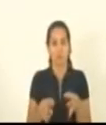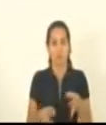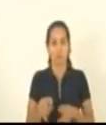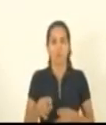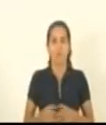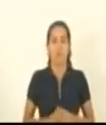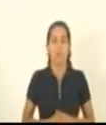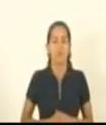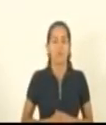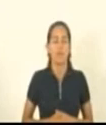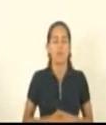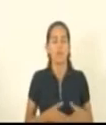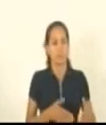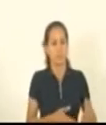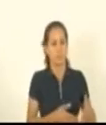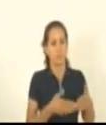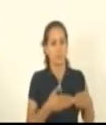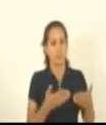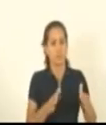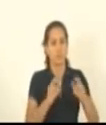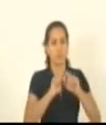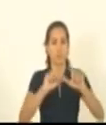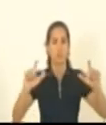Por favor, preciso da abertura do painel.